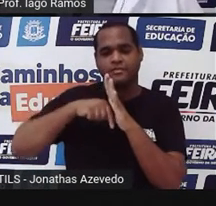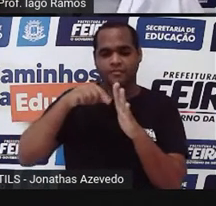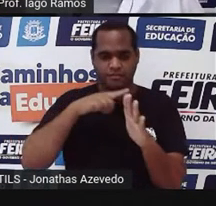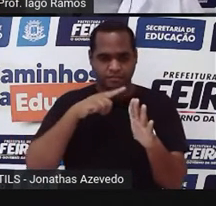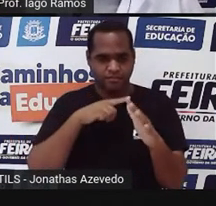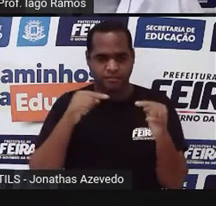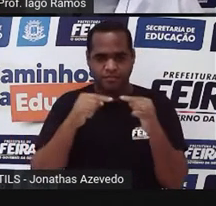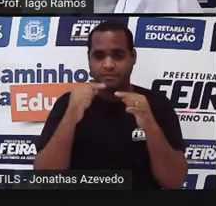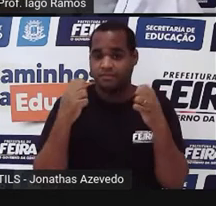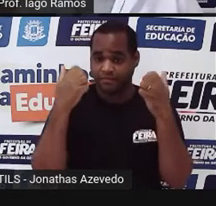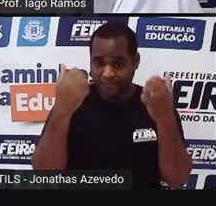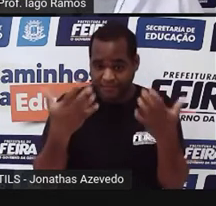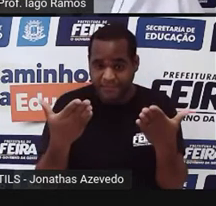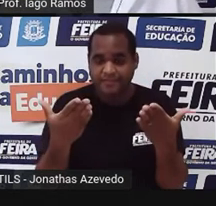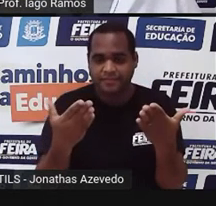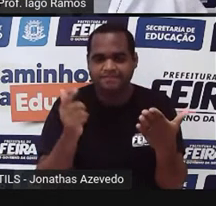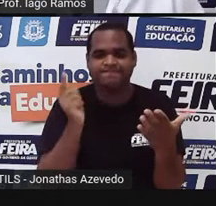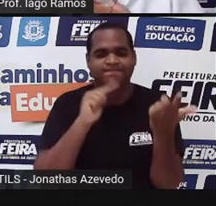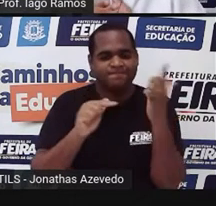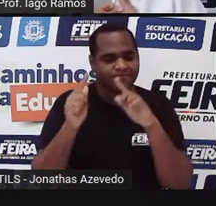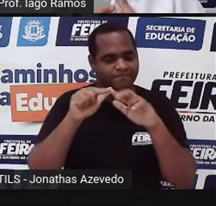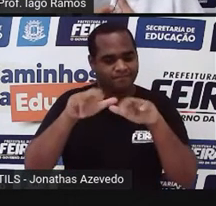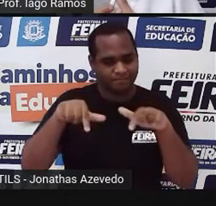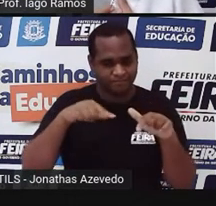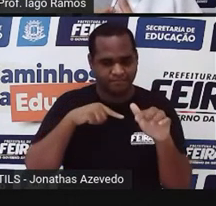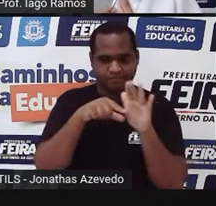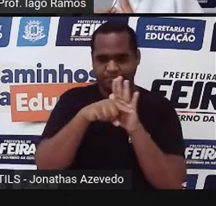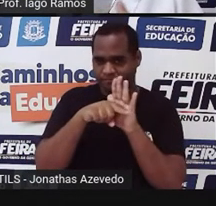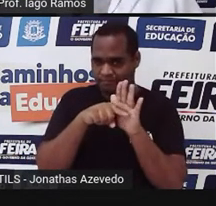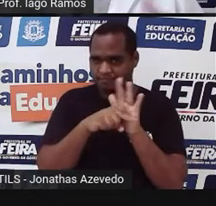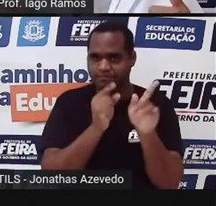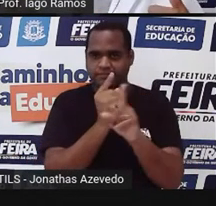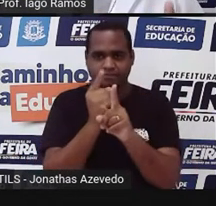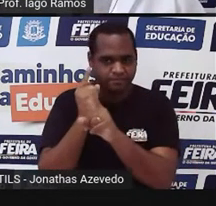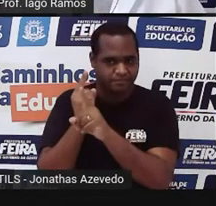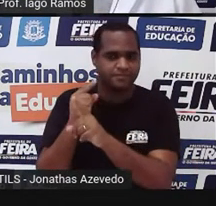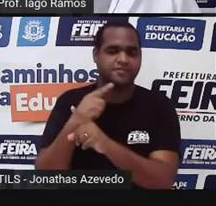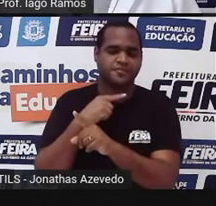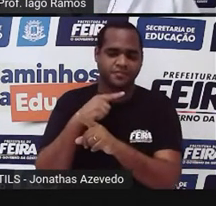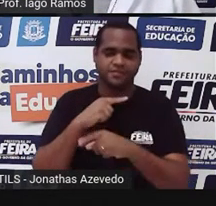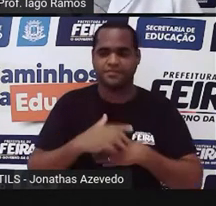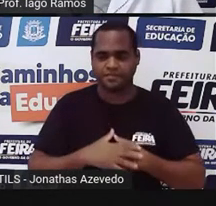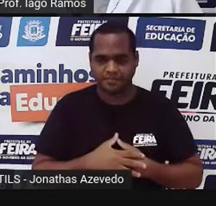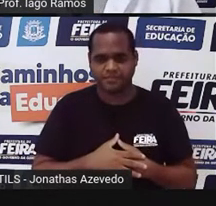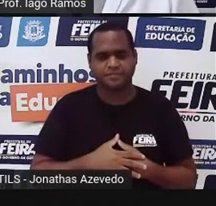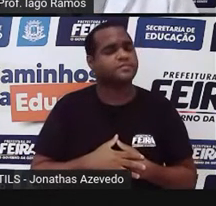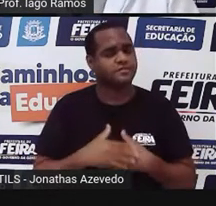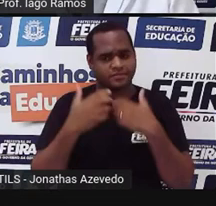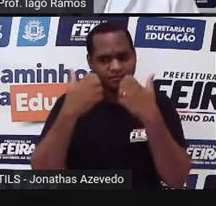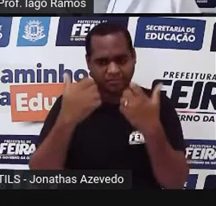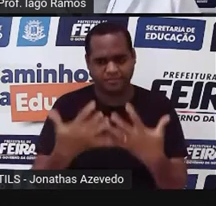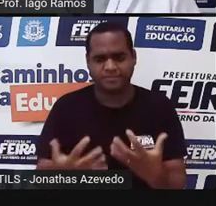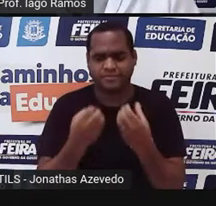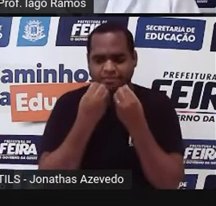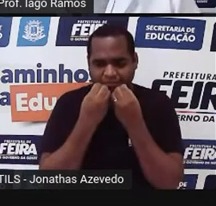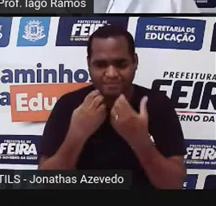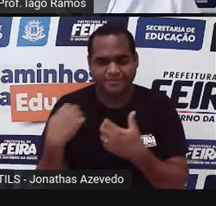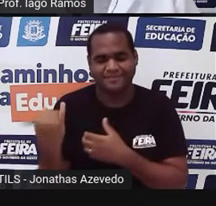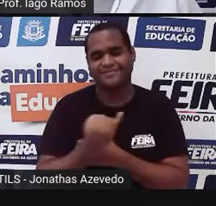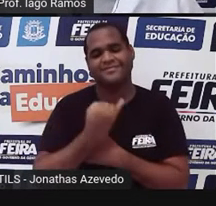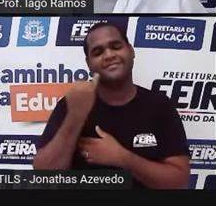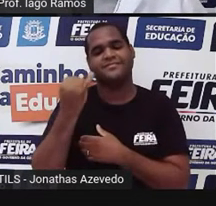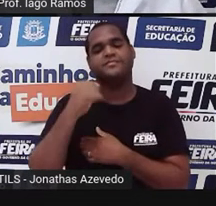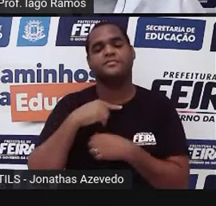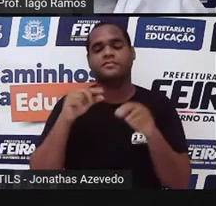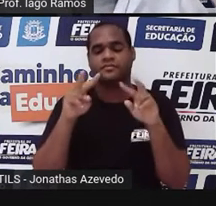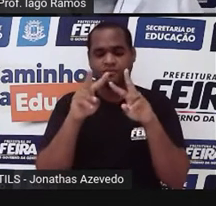você aí do outro lado avaliando você mesmo, tá bom? E isso, como sempre eu digo, é muito importante quando